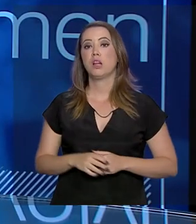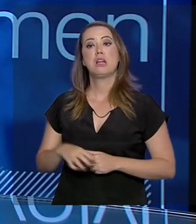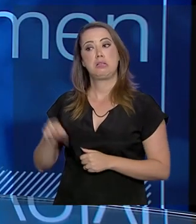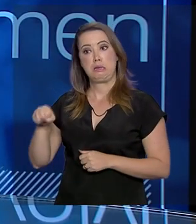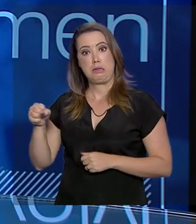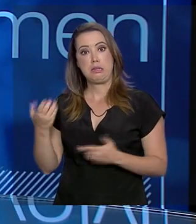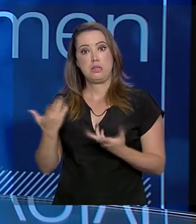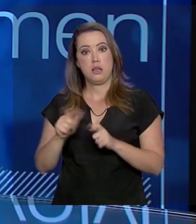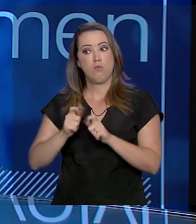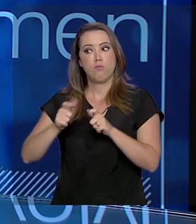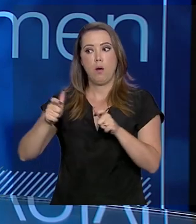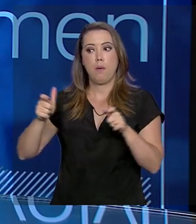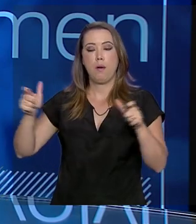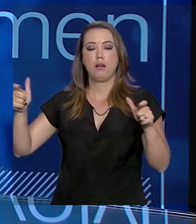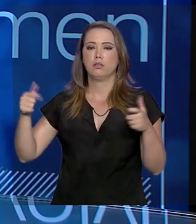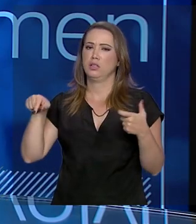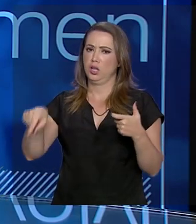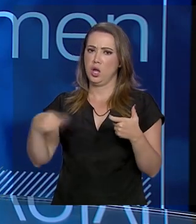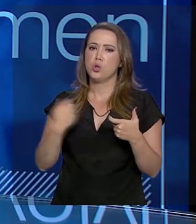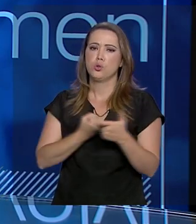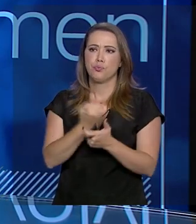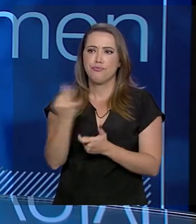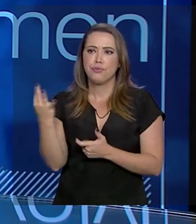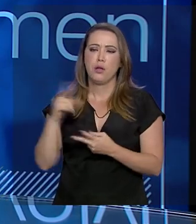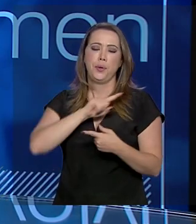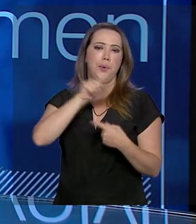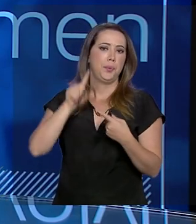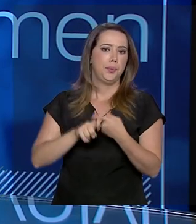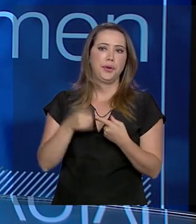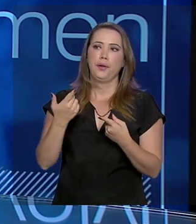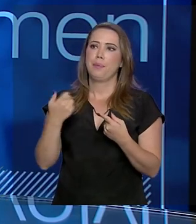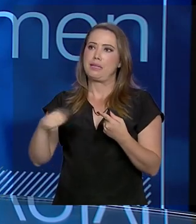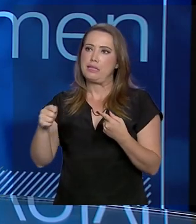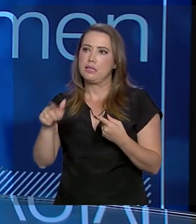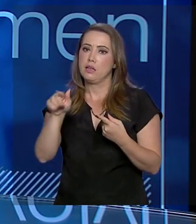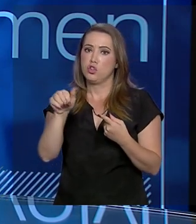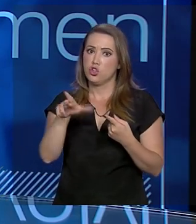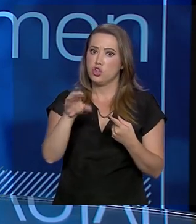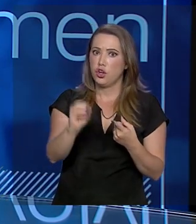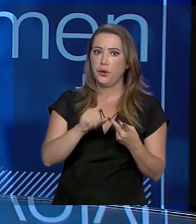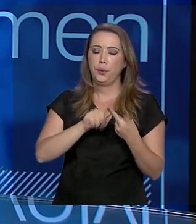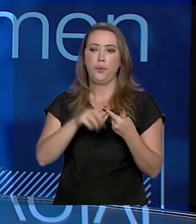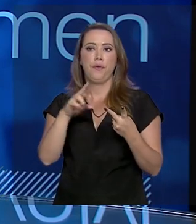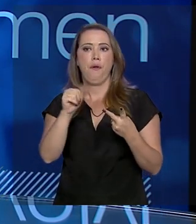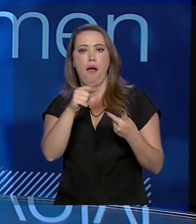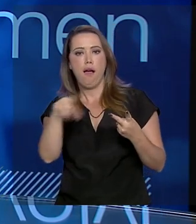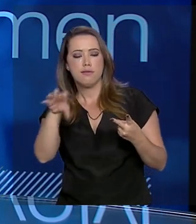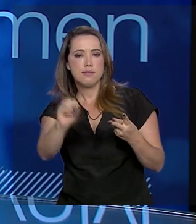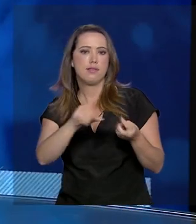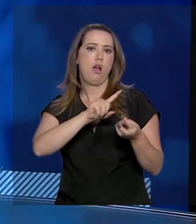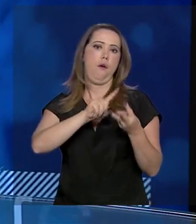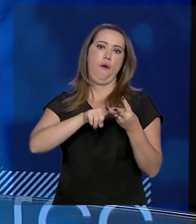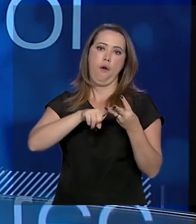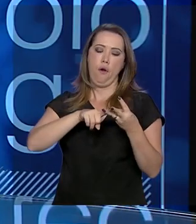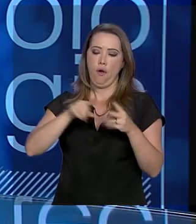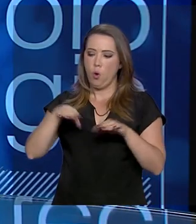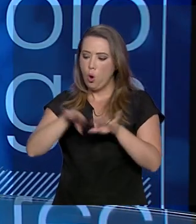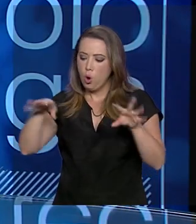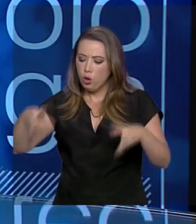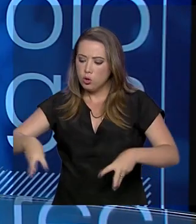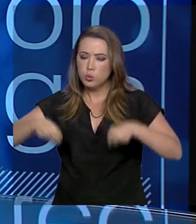pescado, ela é gigantesca, porque você envolve desde gelo, ração, embalagem, de beneficiamento,